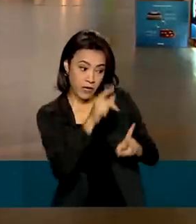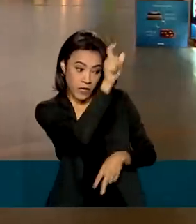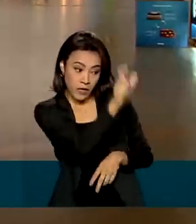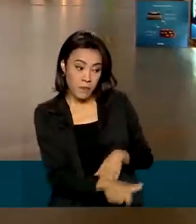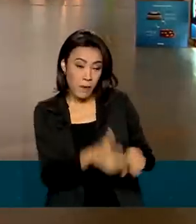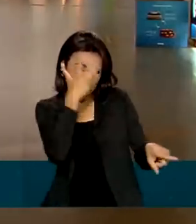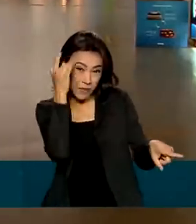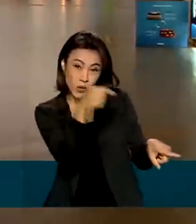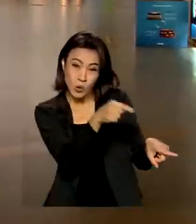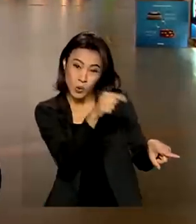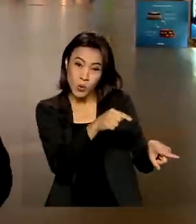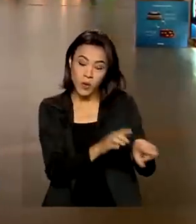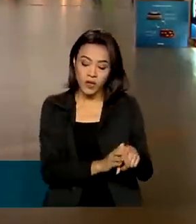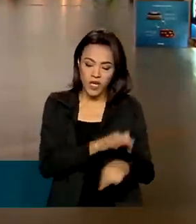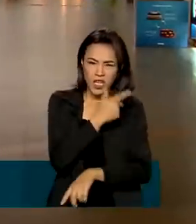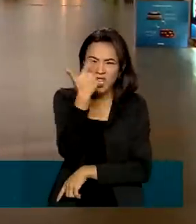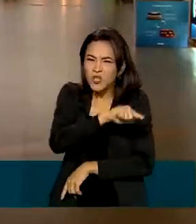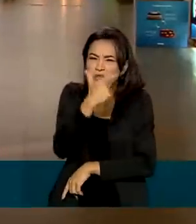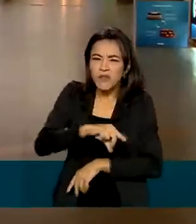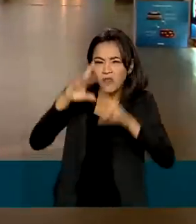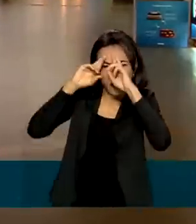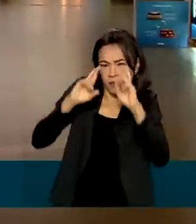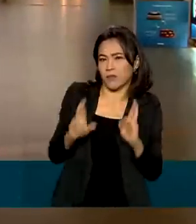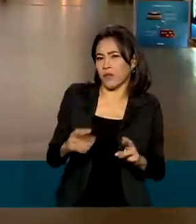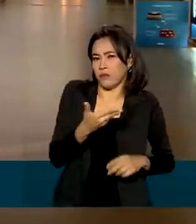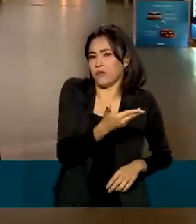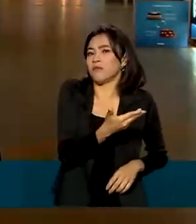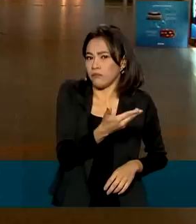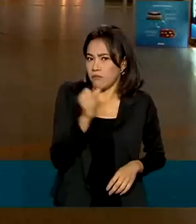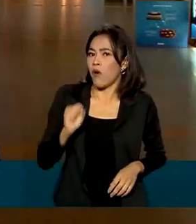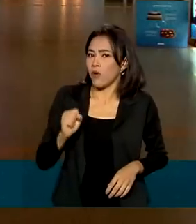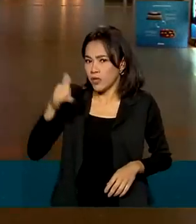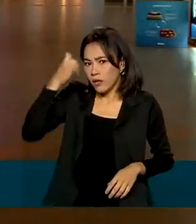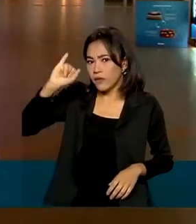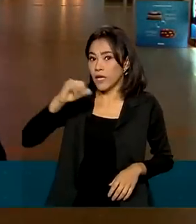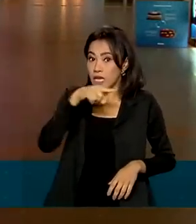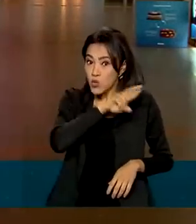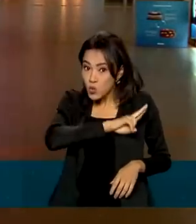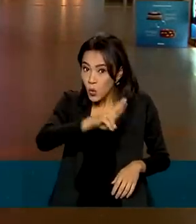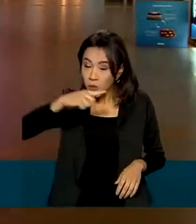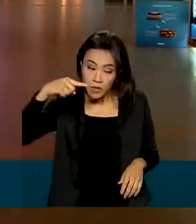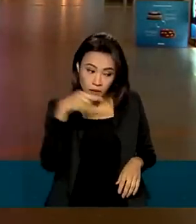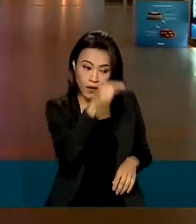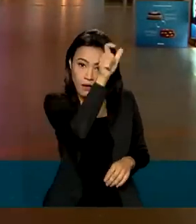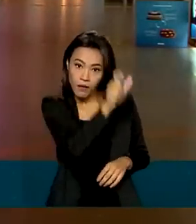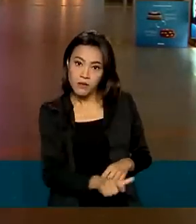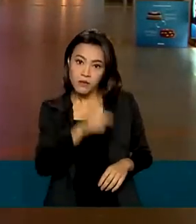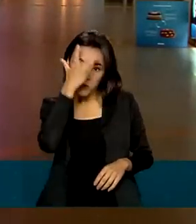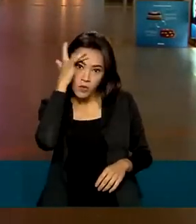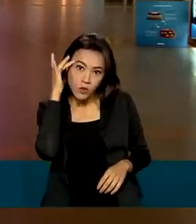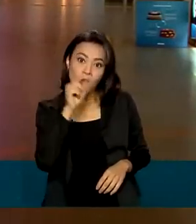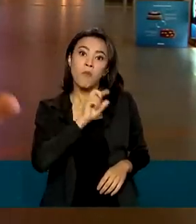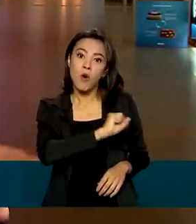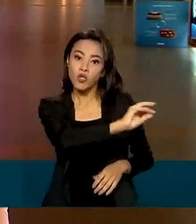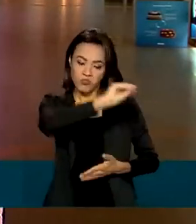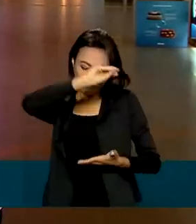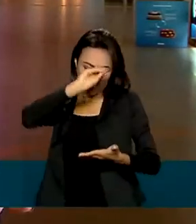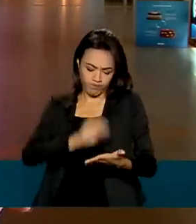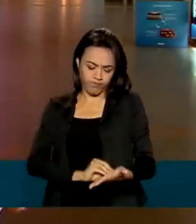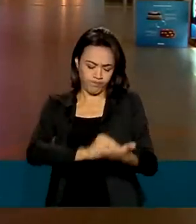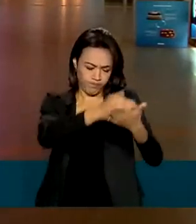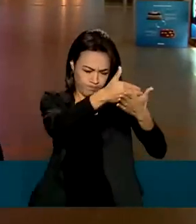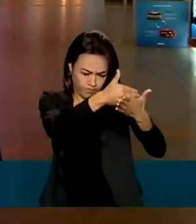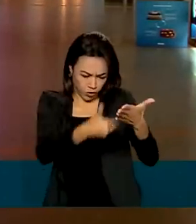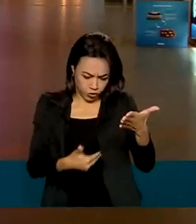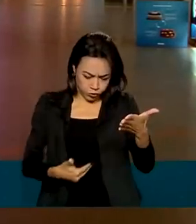praticado ato de mau comportamento. E ainda, o nome desse passageiro poderá fazer parte de uma lista de